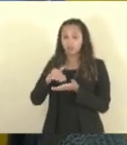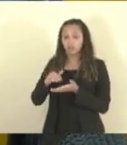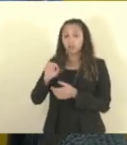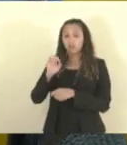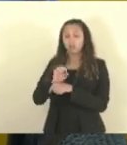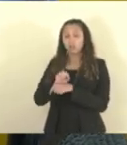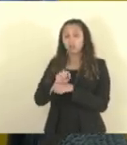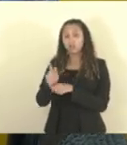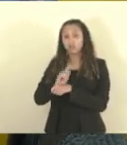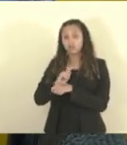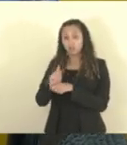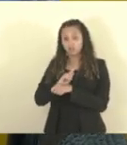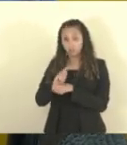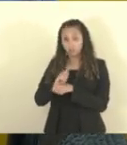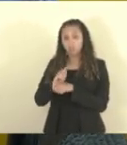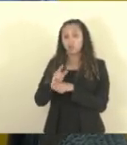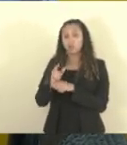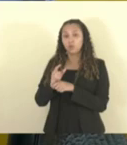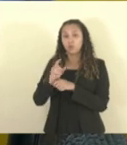Gestão e Recursos Humanos,